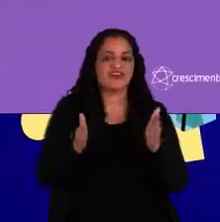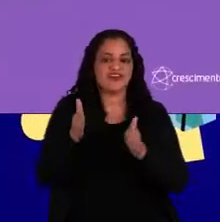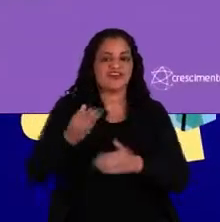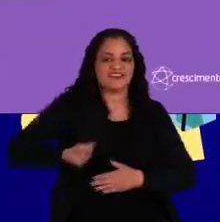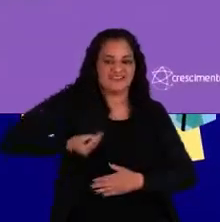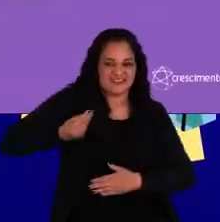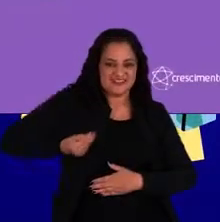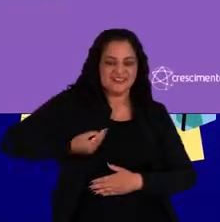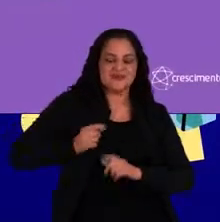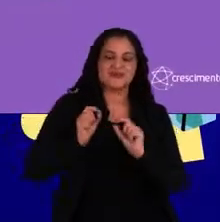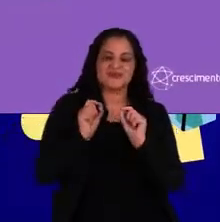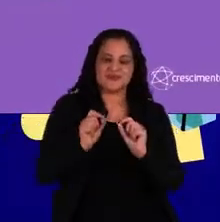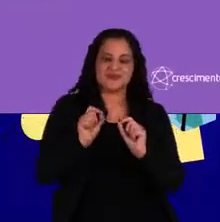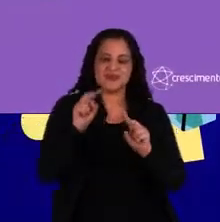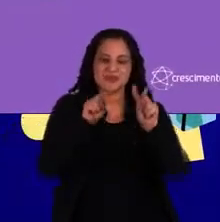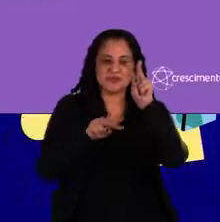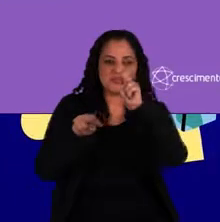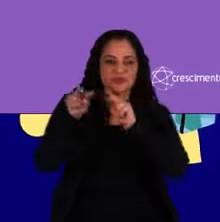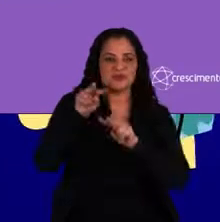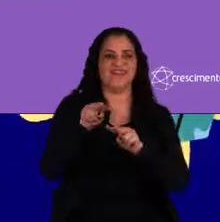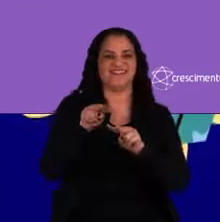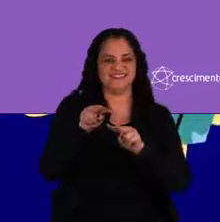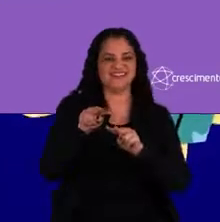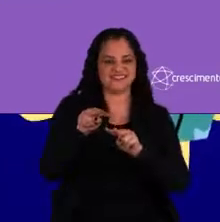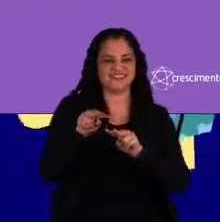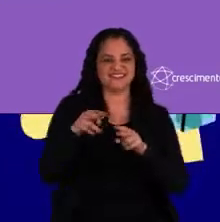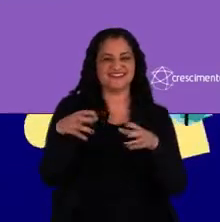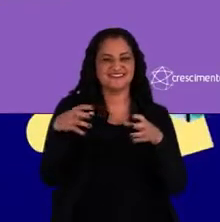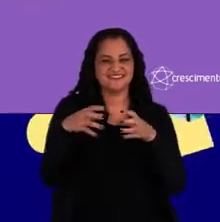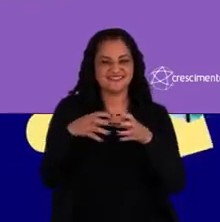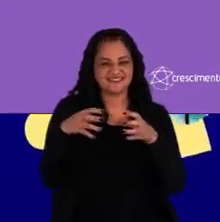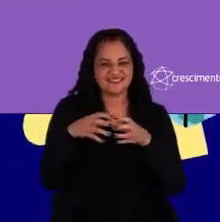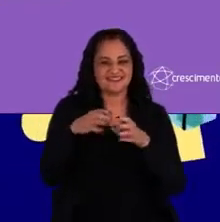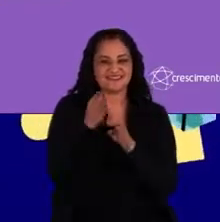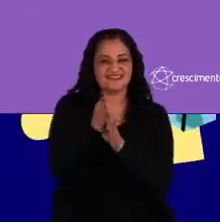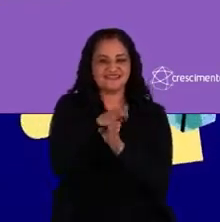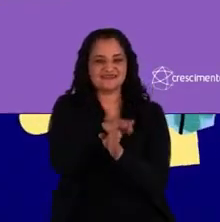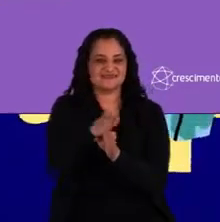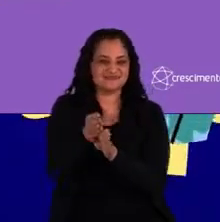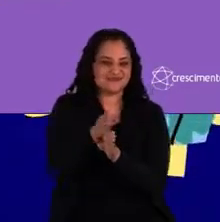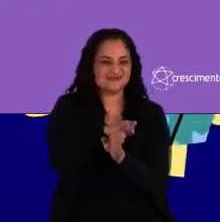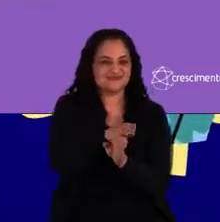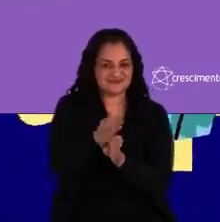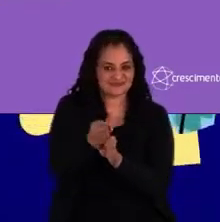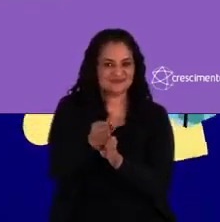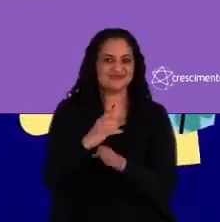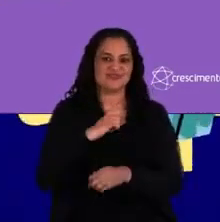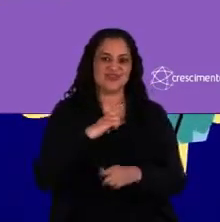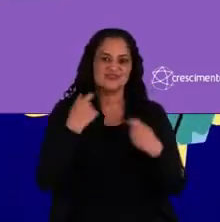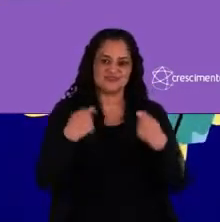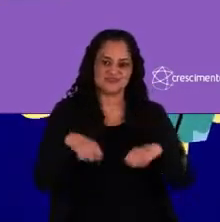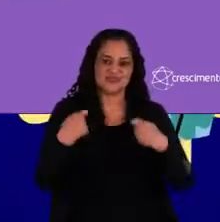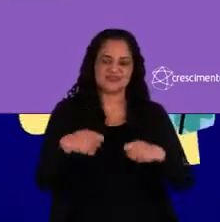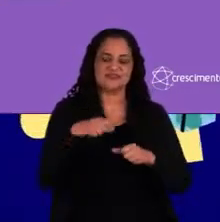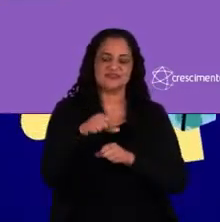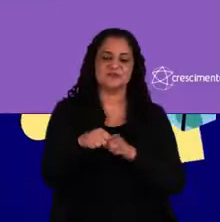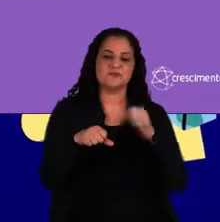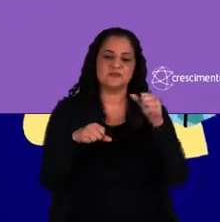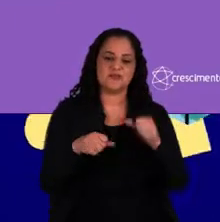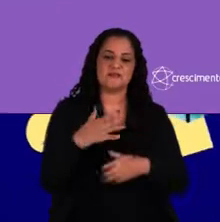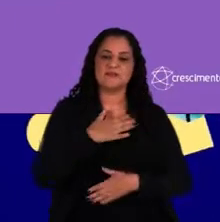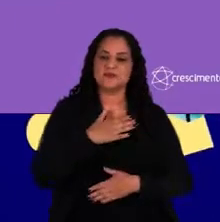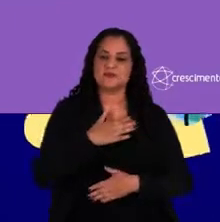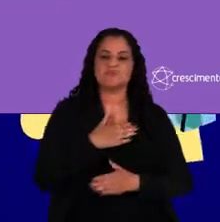vivenciando, que é olharmos para equipes híbridas. Então, eu também preciso mudar